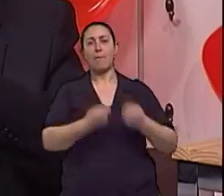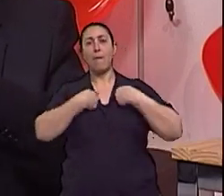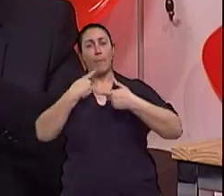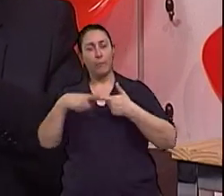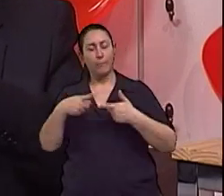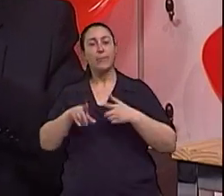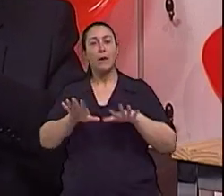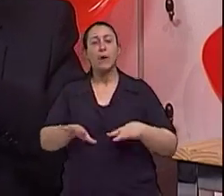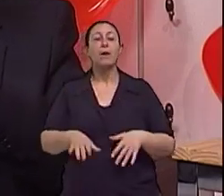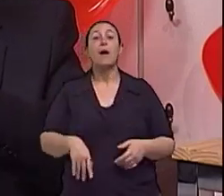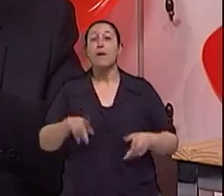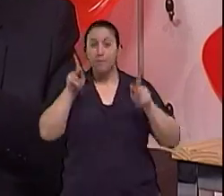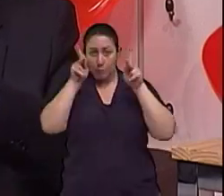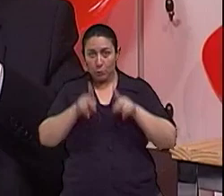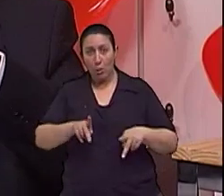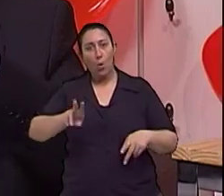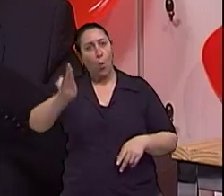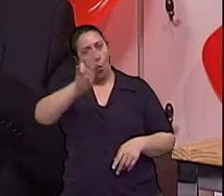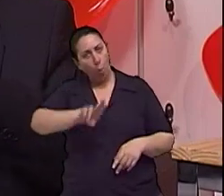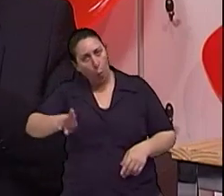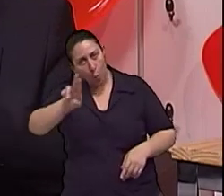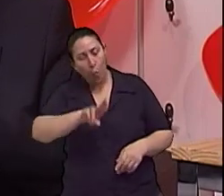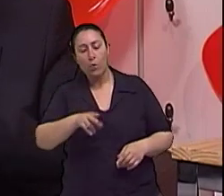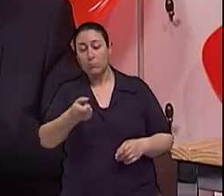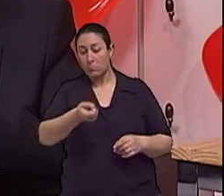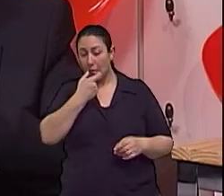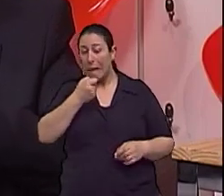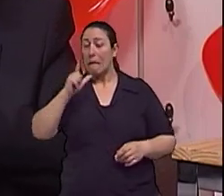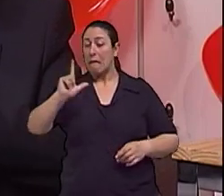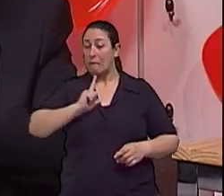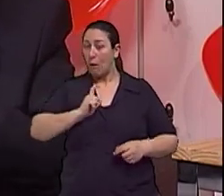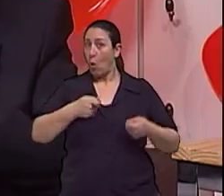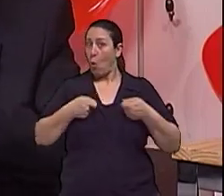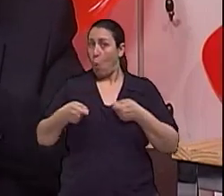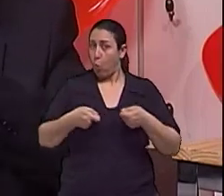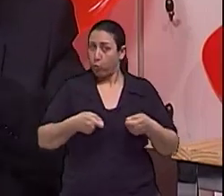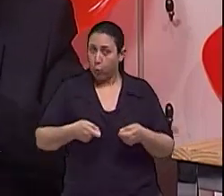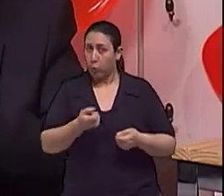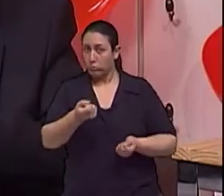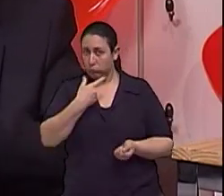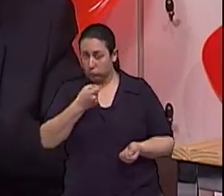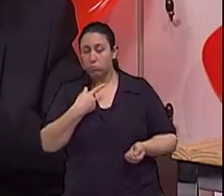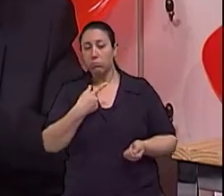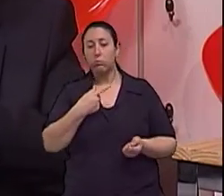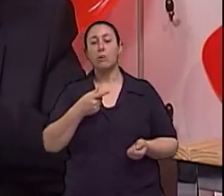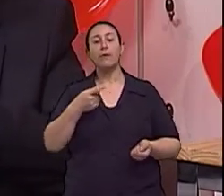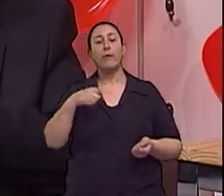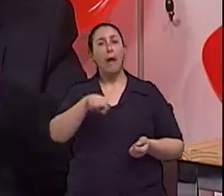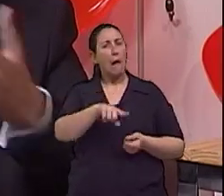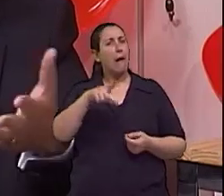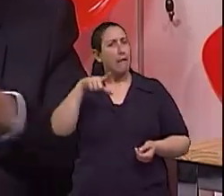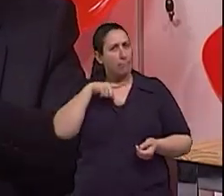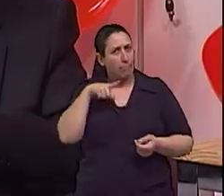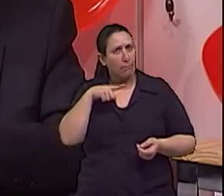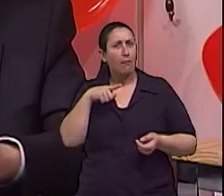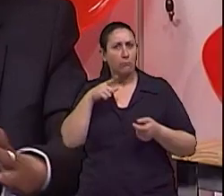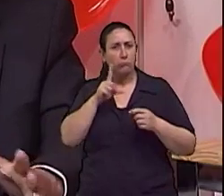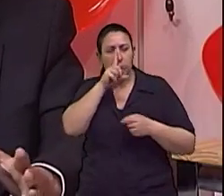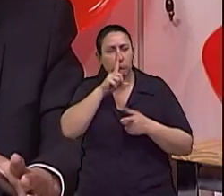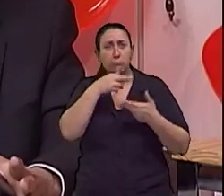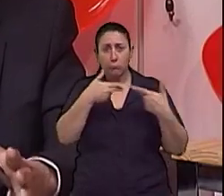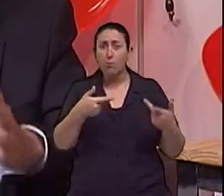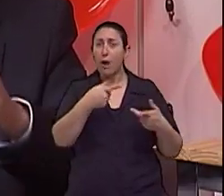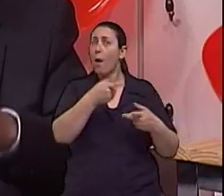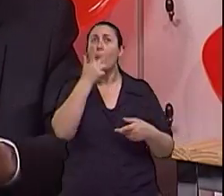Então, assim, a pessoa que usa medicamento, que tem sua pressão controlada adequadamente, o risco dela ter algum evento é o mesmo de quem não tem